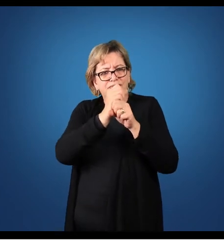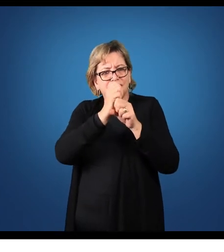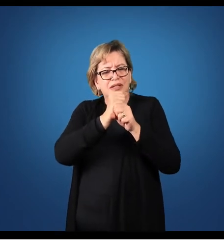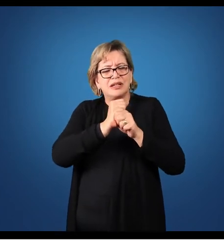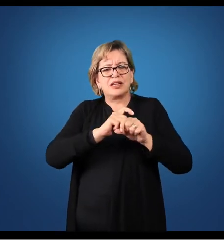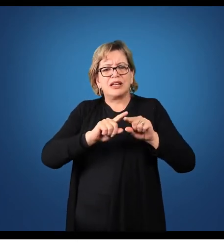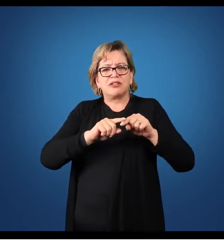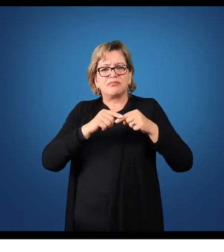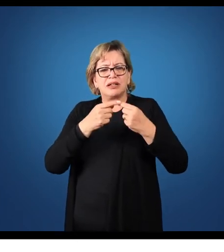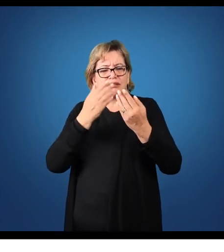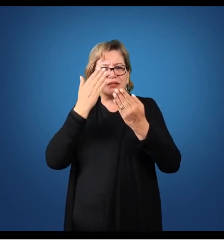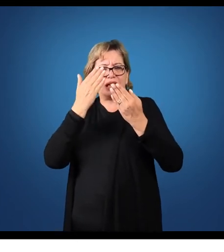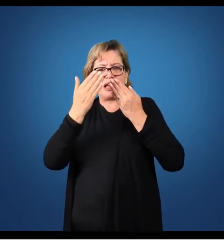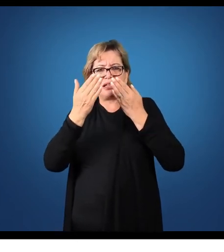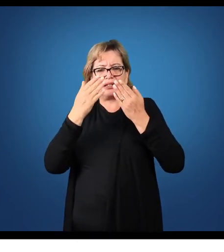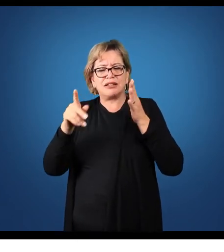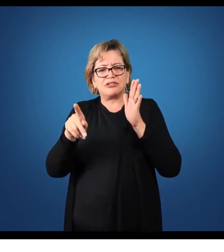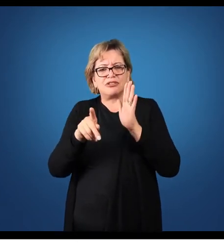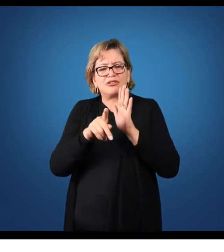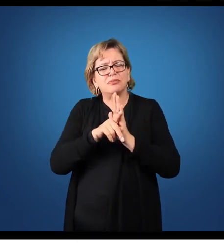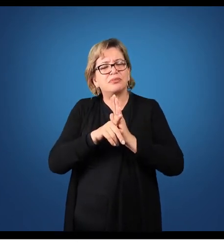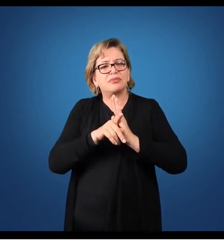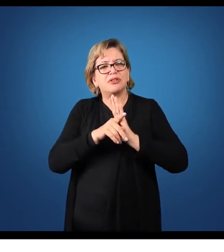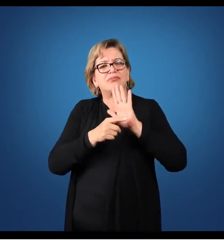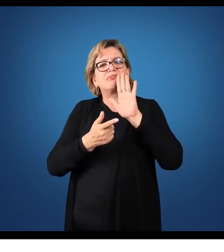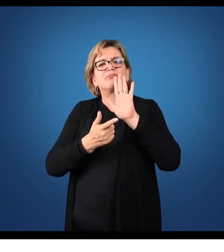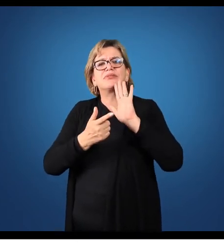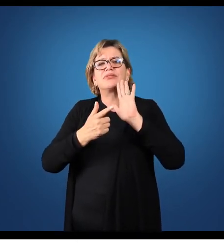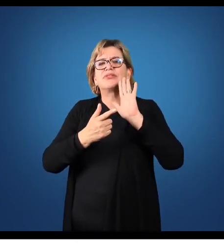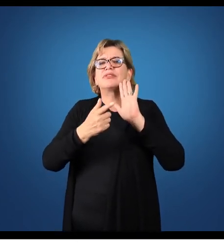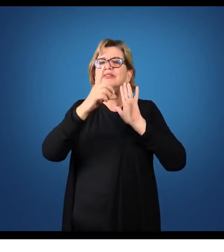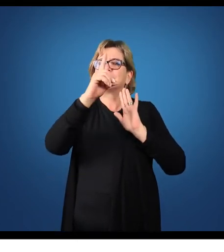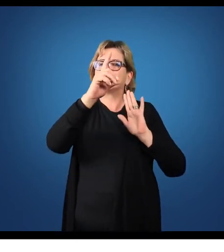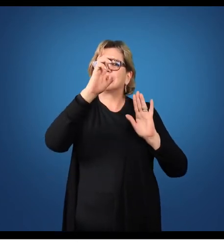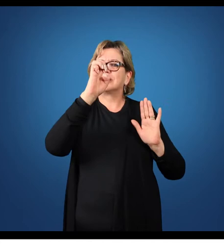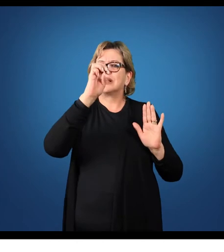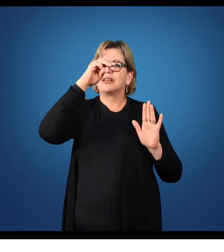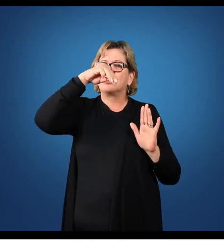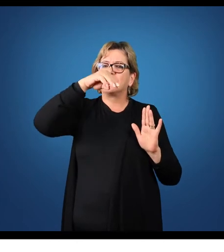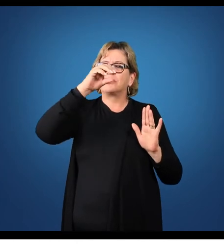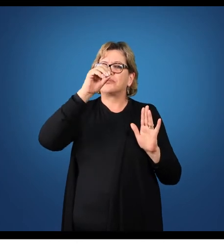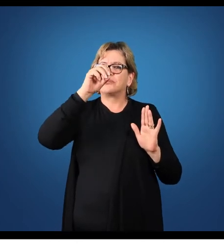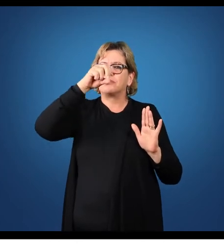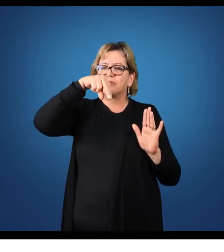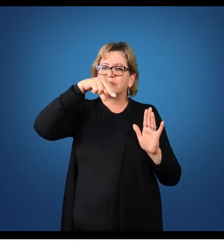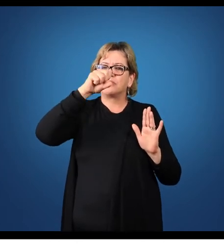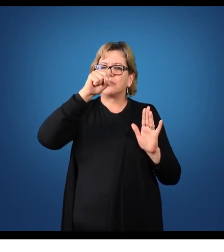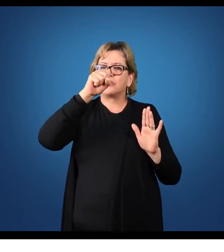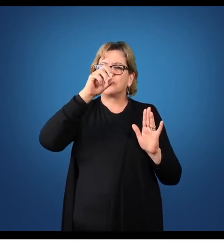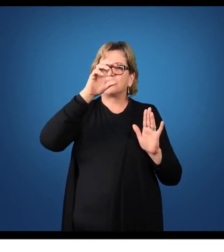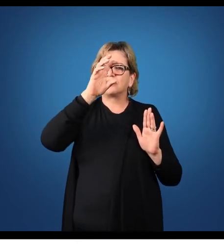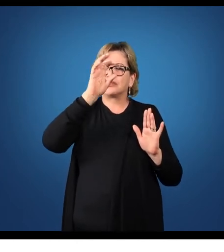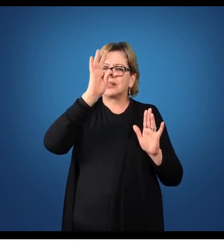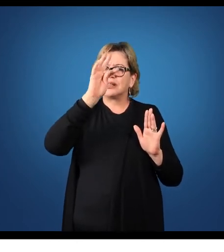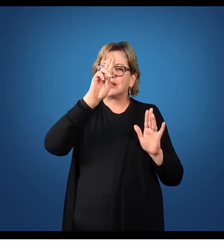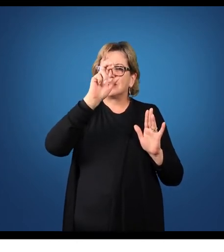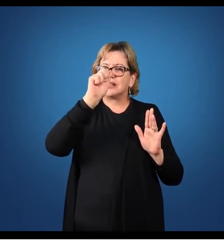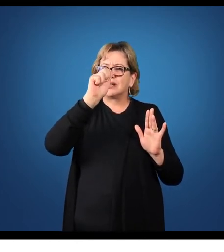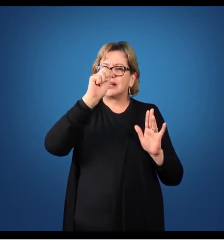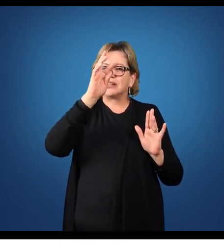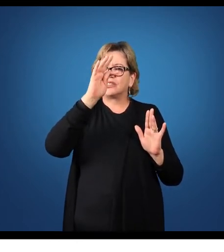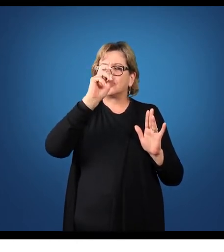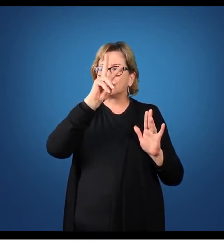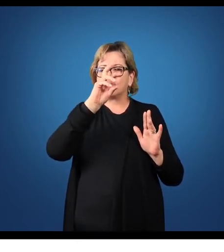sim uma análise dos próprios demonstrativos, que seria uma análise horizontal e vertical